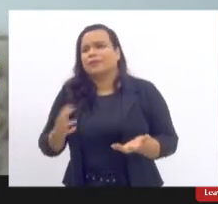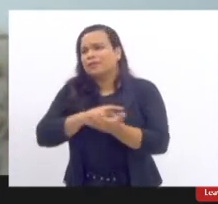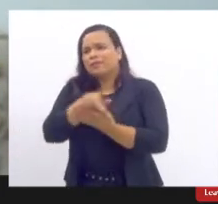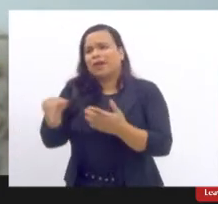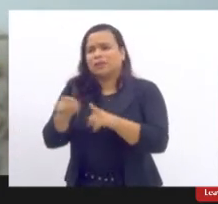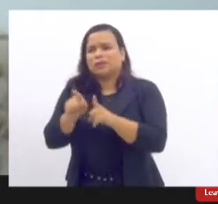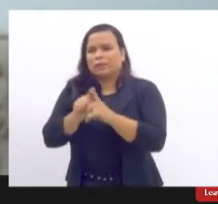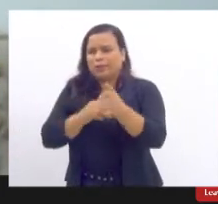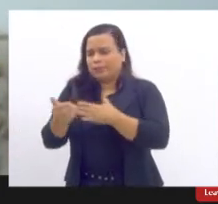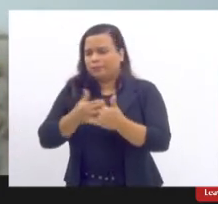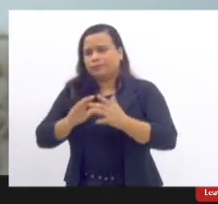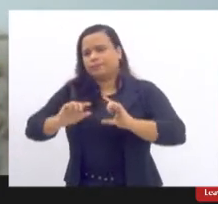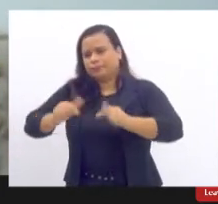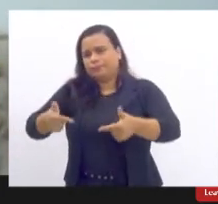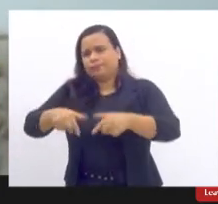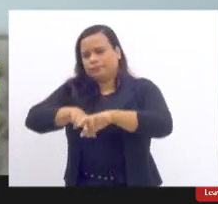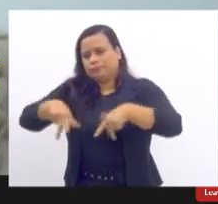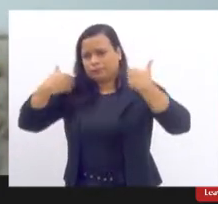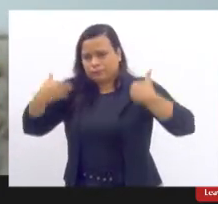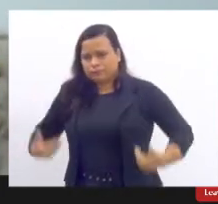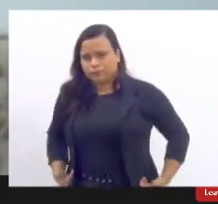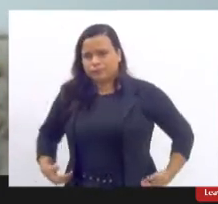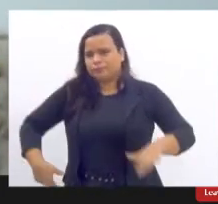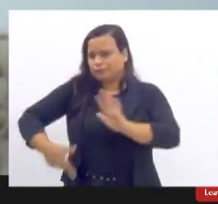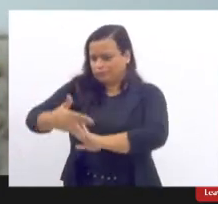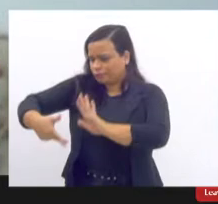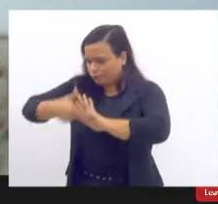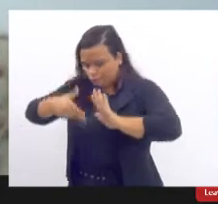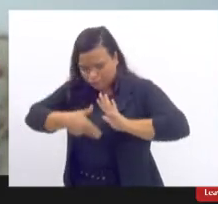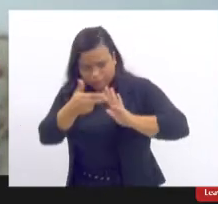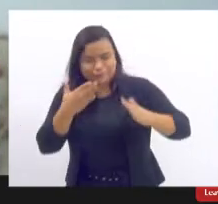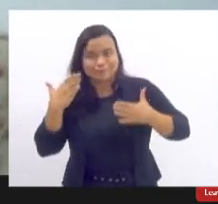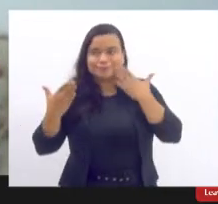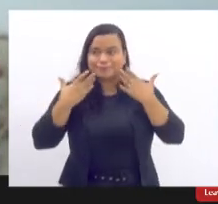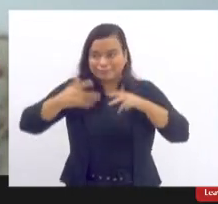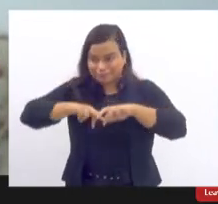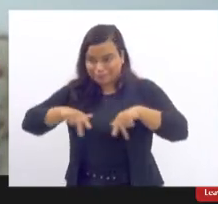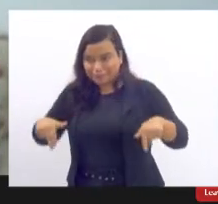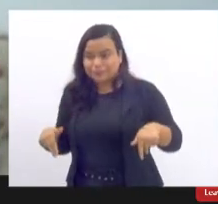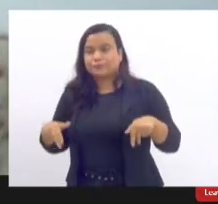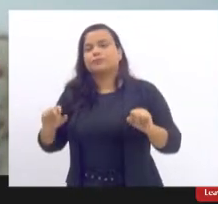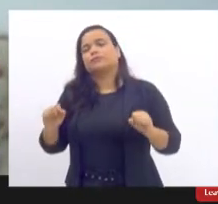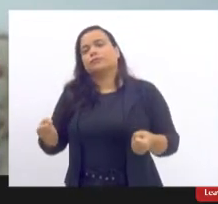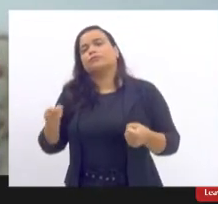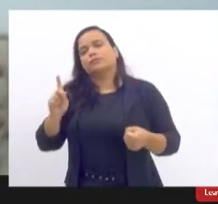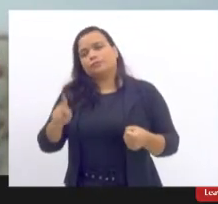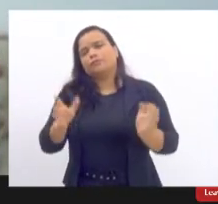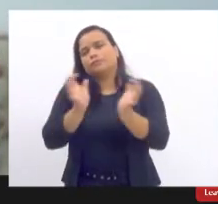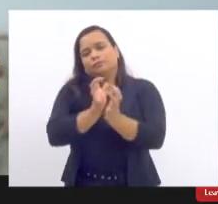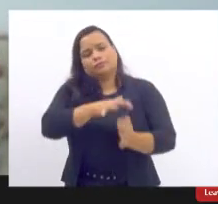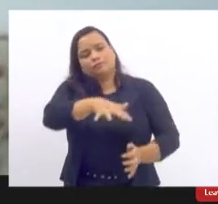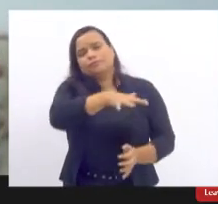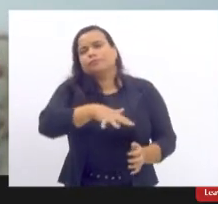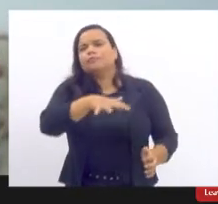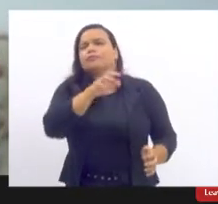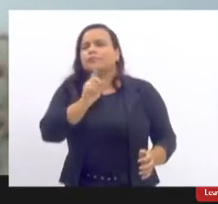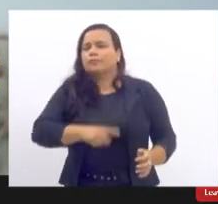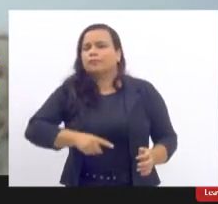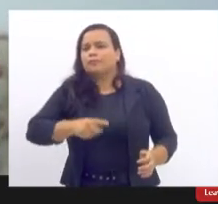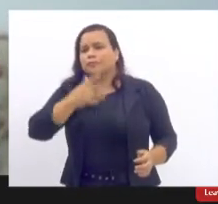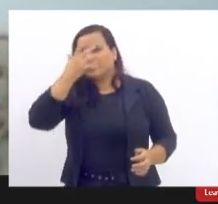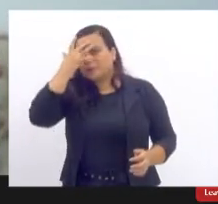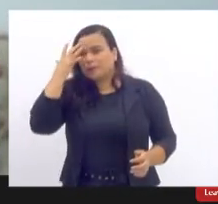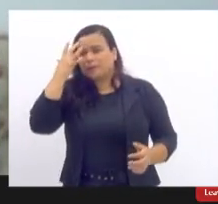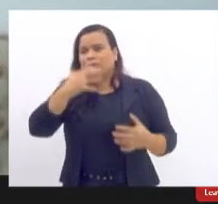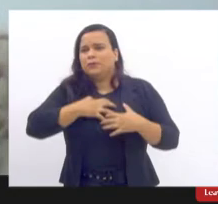práticas corporais onde a cirurgia plástica se insere dentro dessa classe, práticas para sujeitos, o